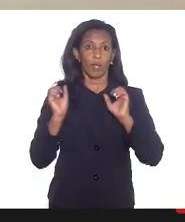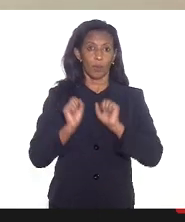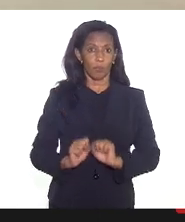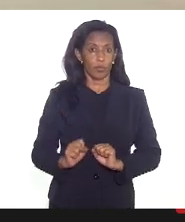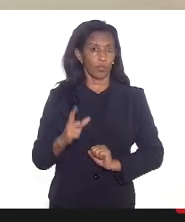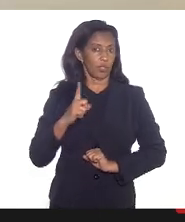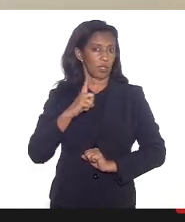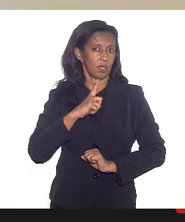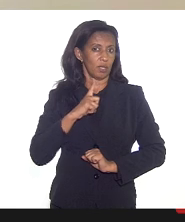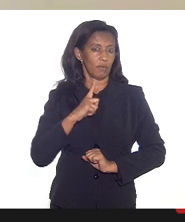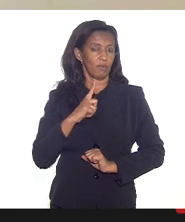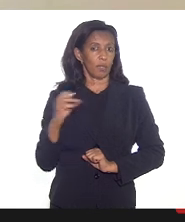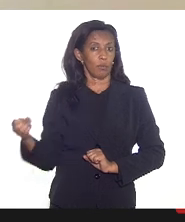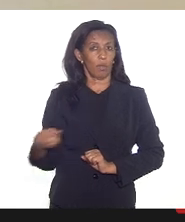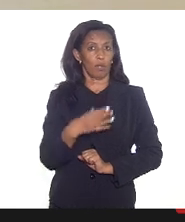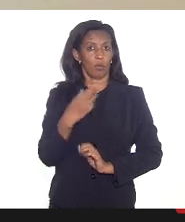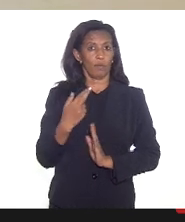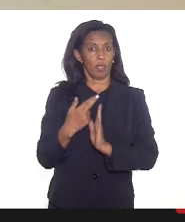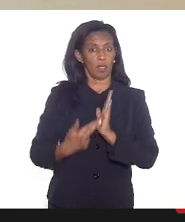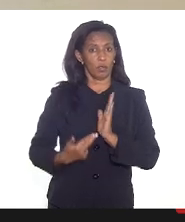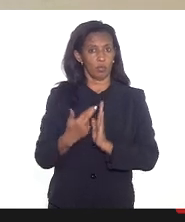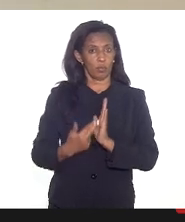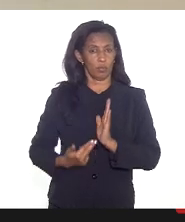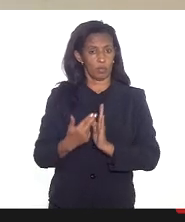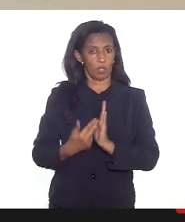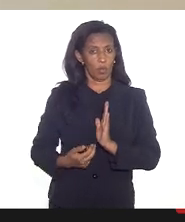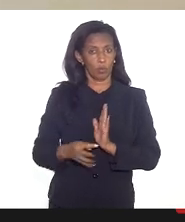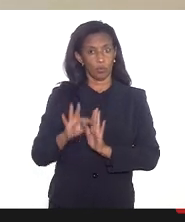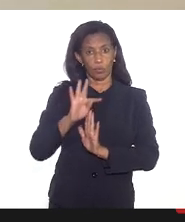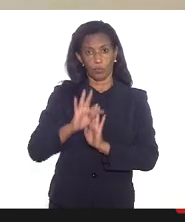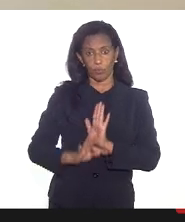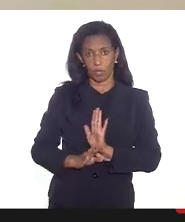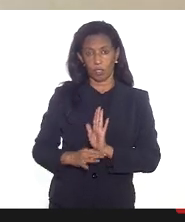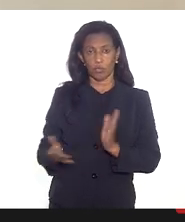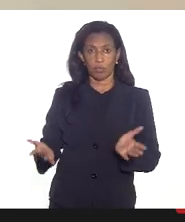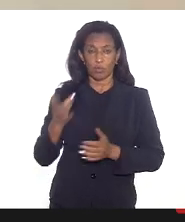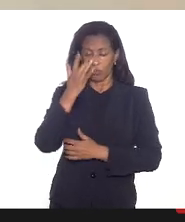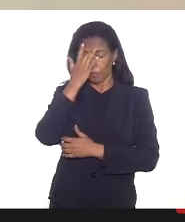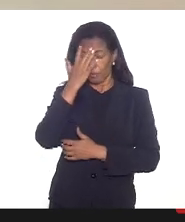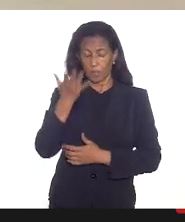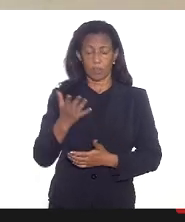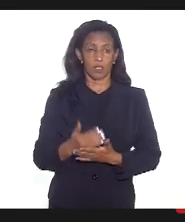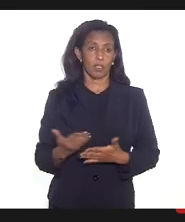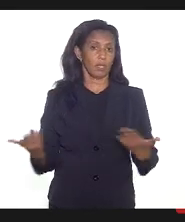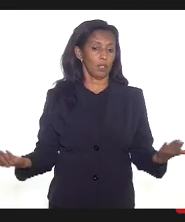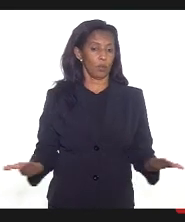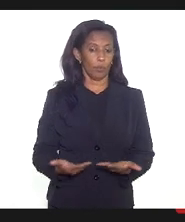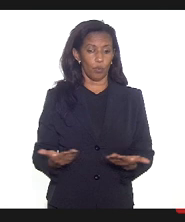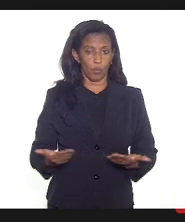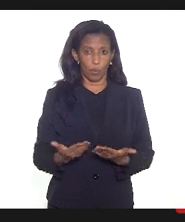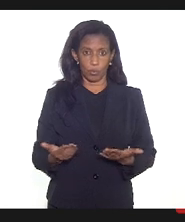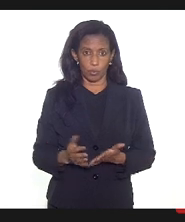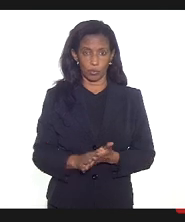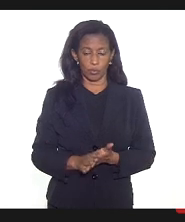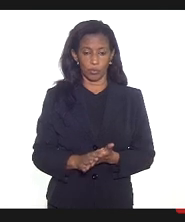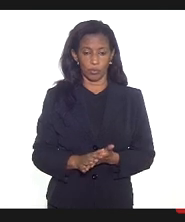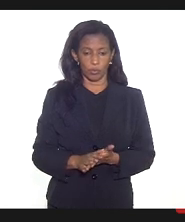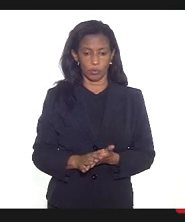ser feita uma nova resolução com esse com essa nova redação isso facilitaria então hoje então